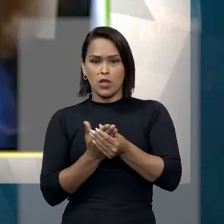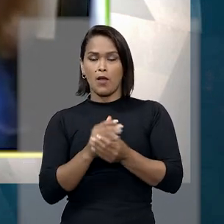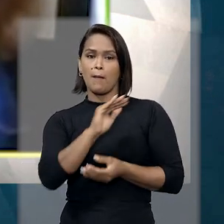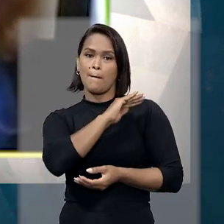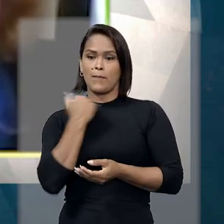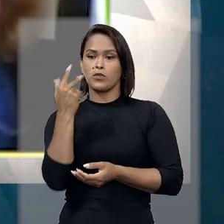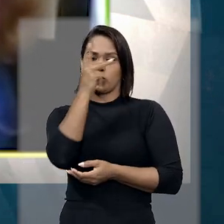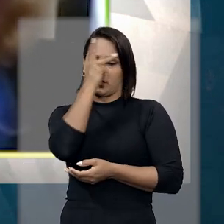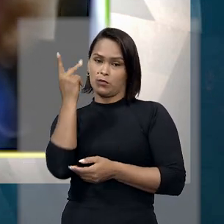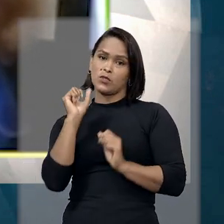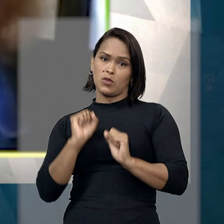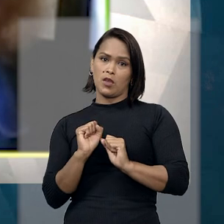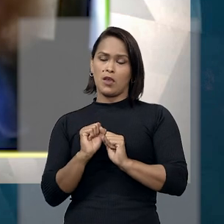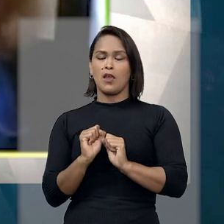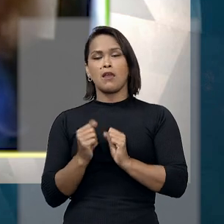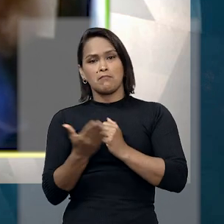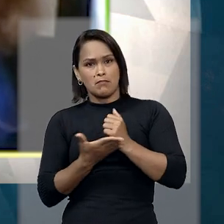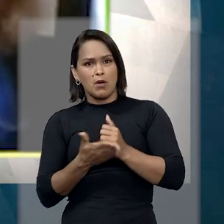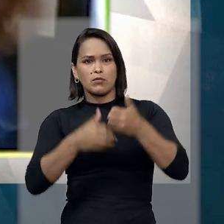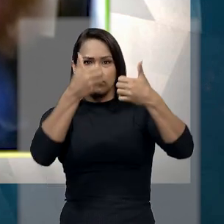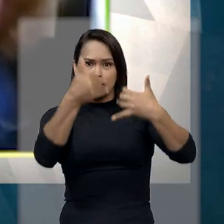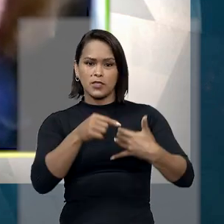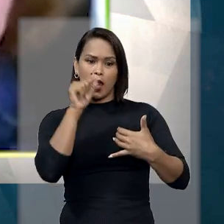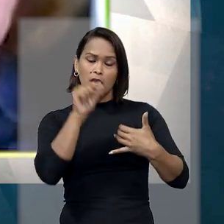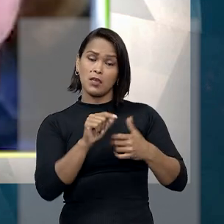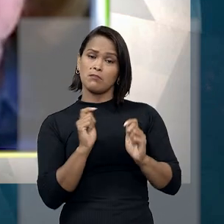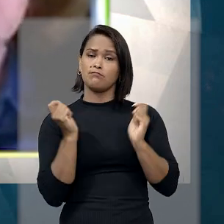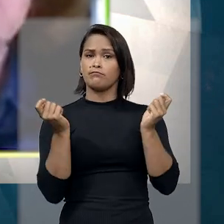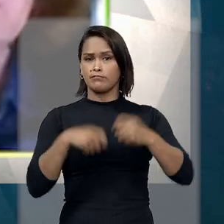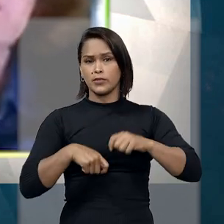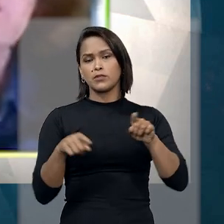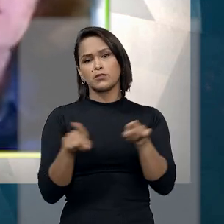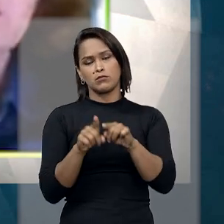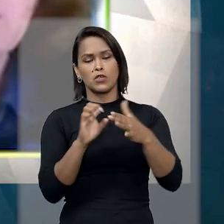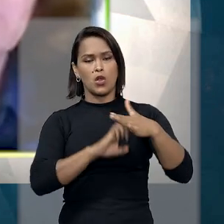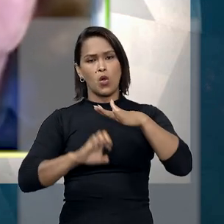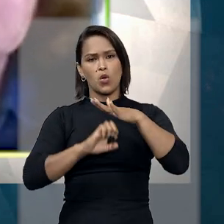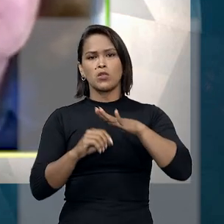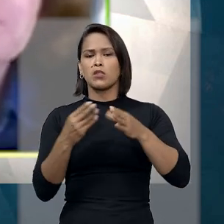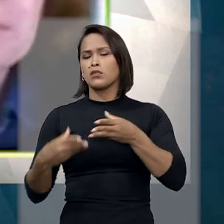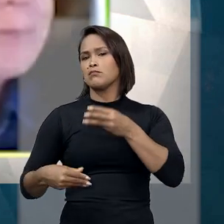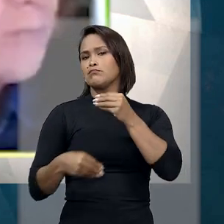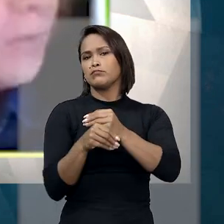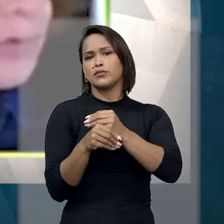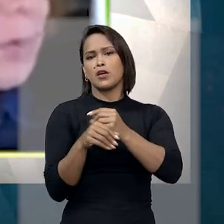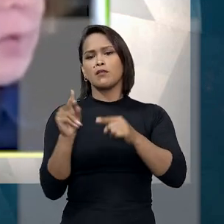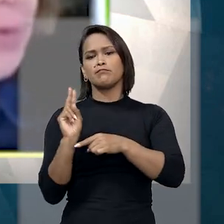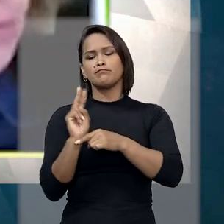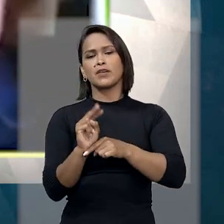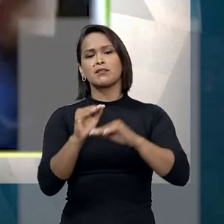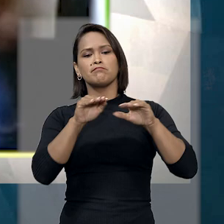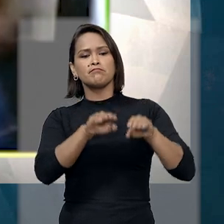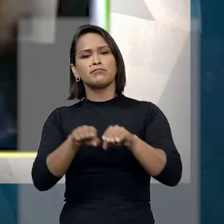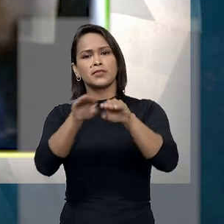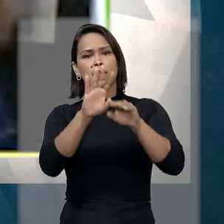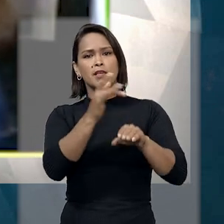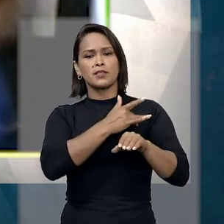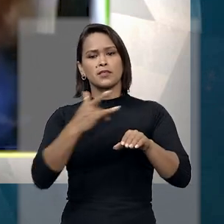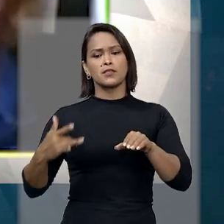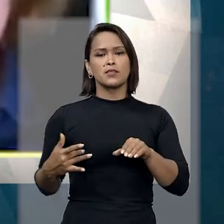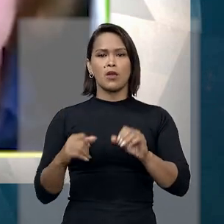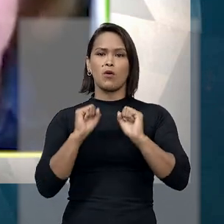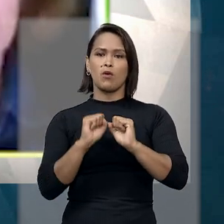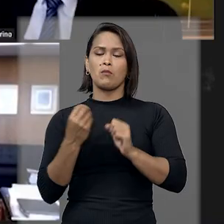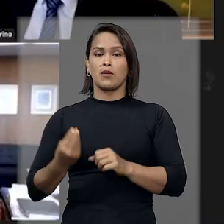morte da paciente, é razoável inferir que a conduta da operadora não contribuiu para a estabilização do quadro de saúde ou